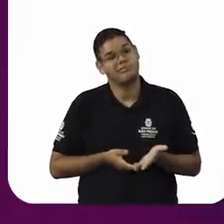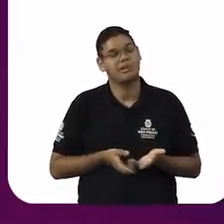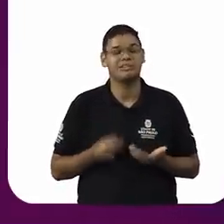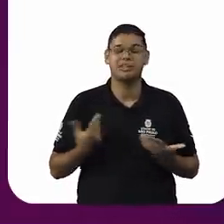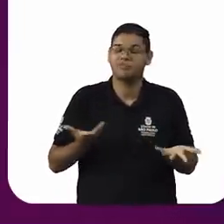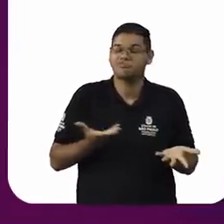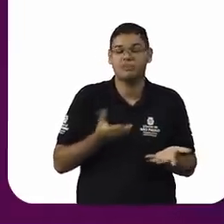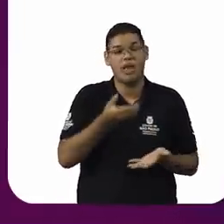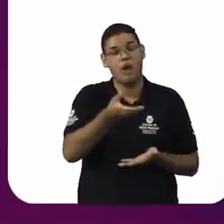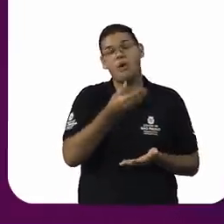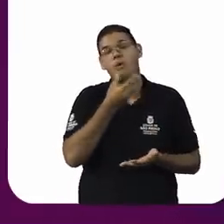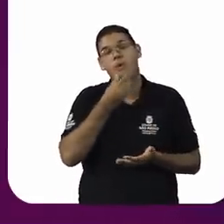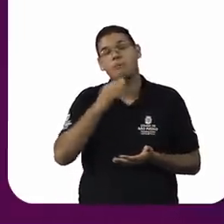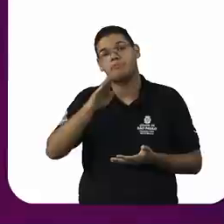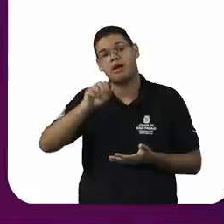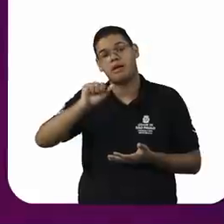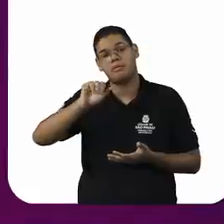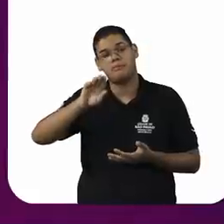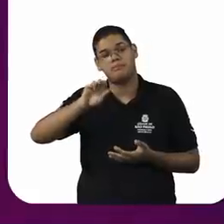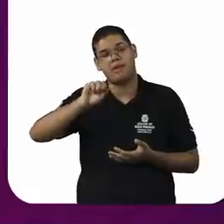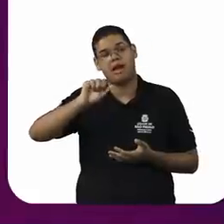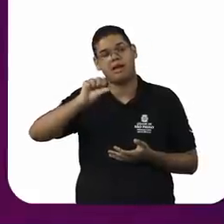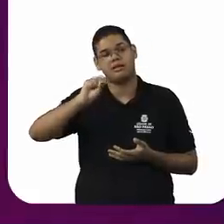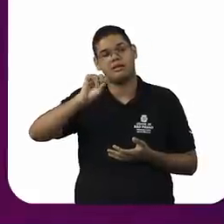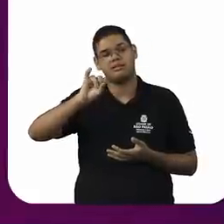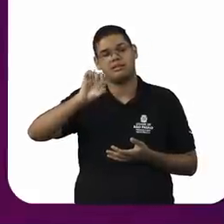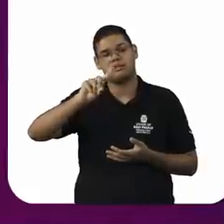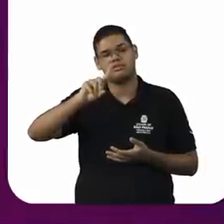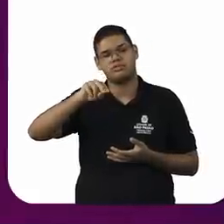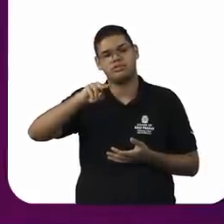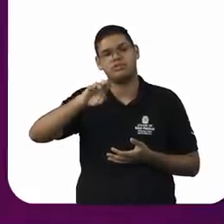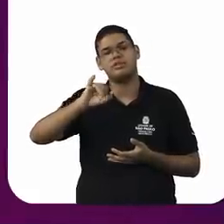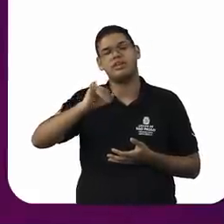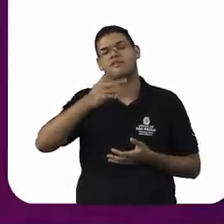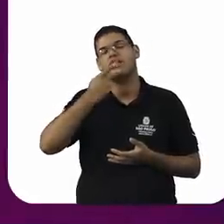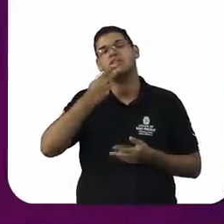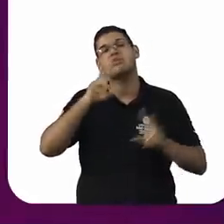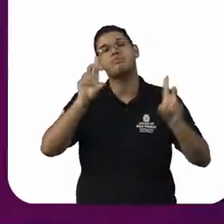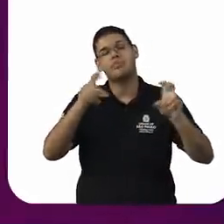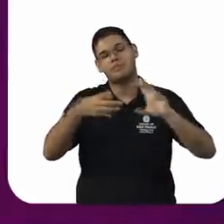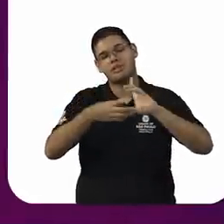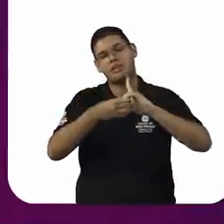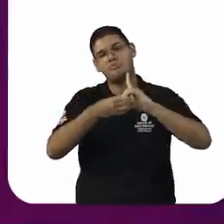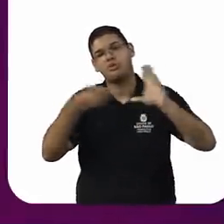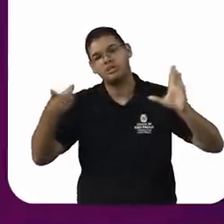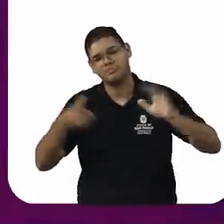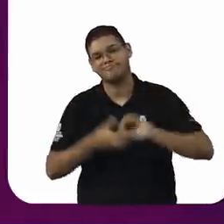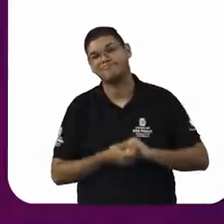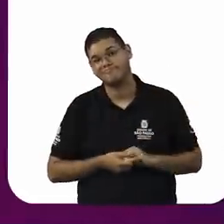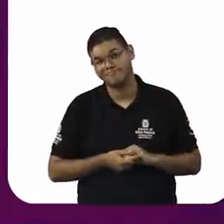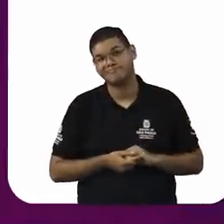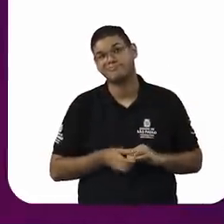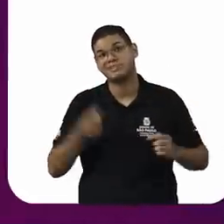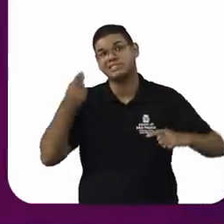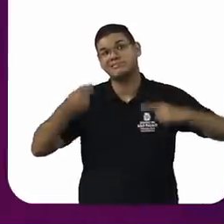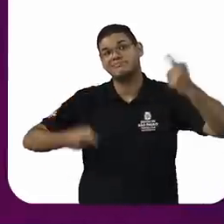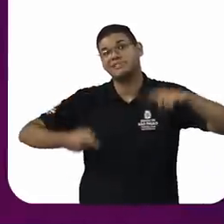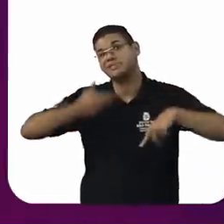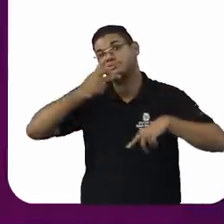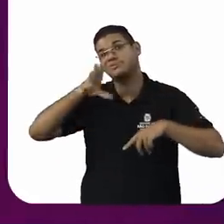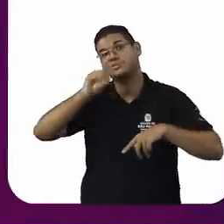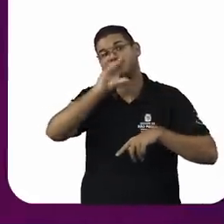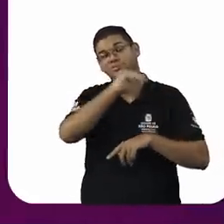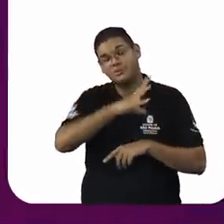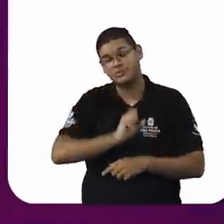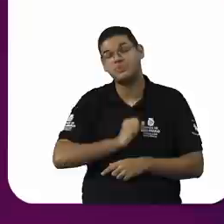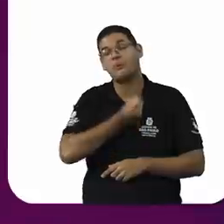Babacid dizia que é a corrosão da nossa democracia. Seja pelo discurso de ódio, seja porque